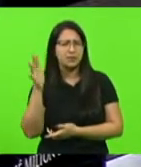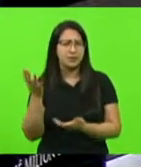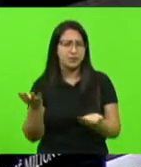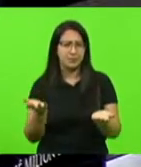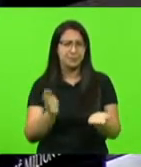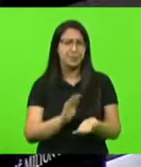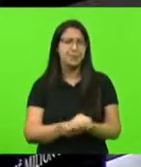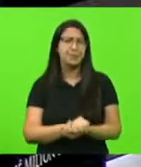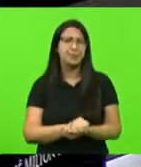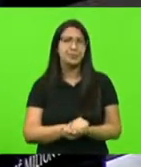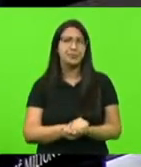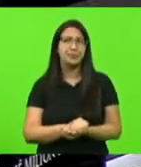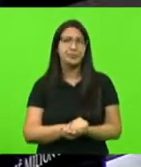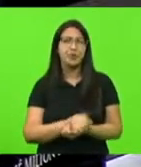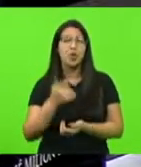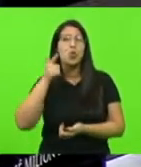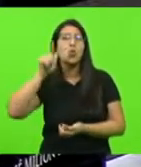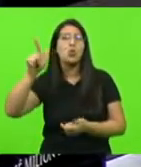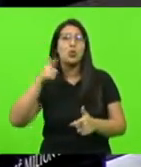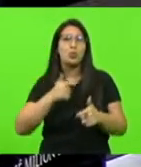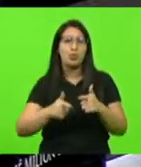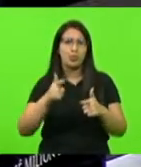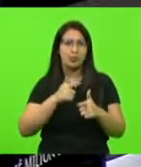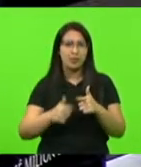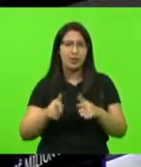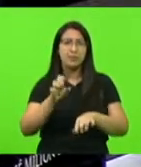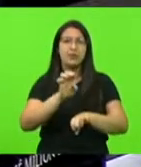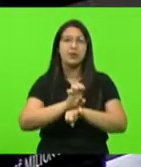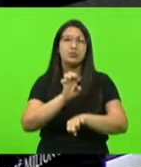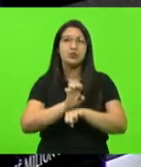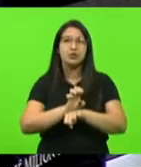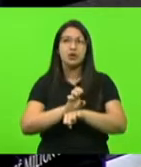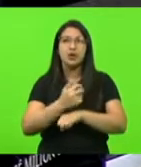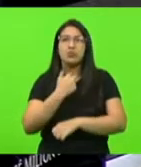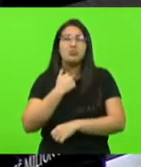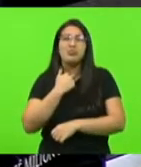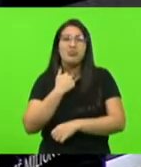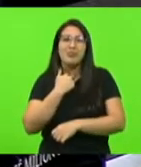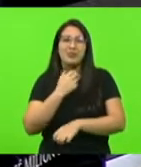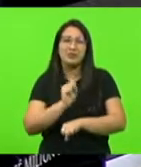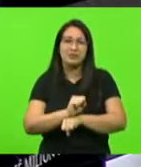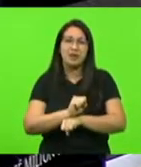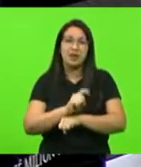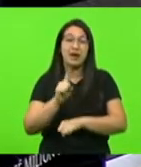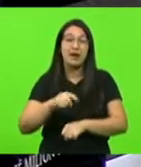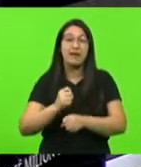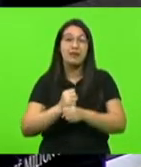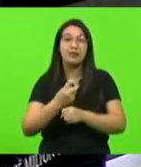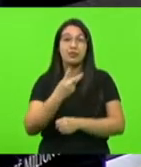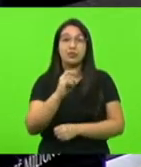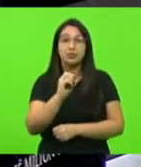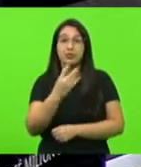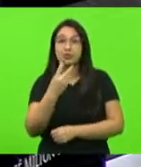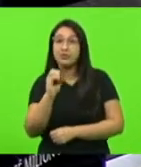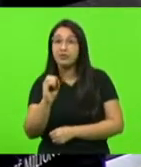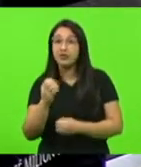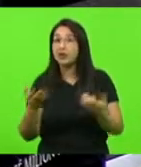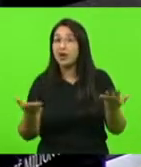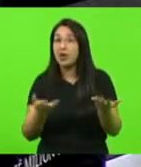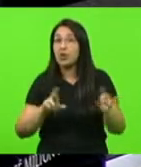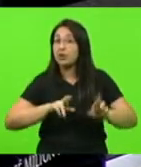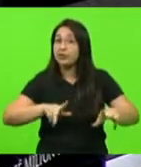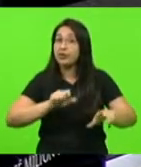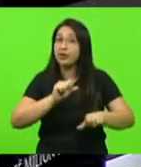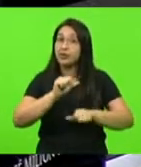um outro problema e o Estado não poder paralisar. Isso era em 2020, hoje nós estamos em 2021,